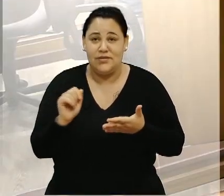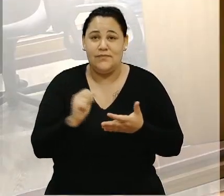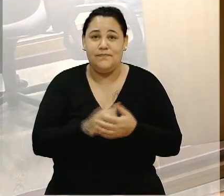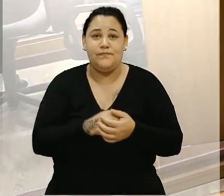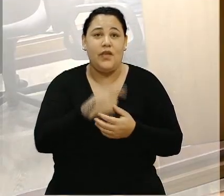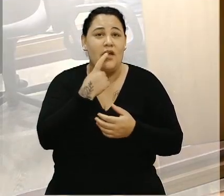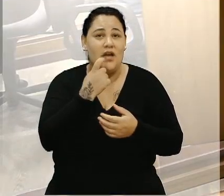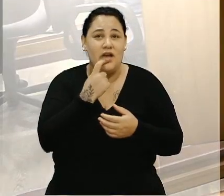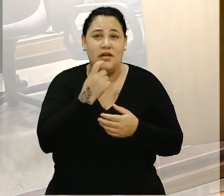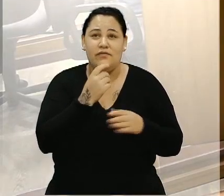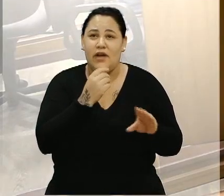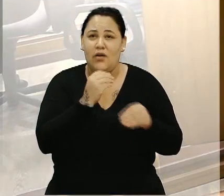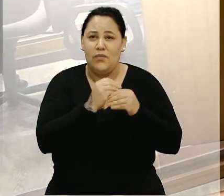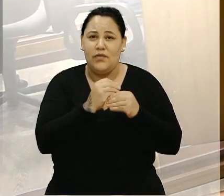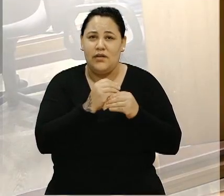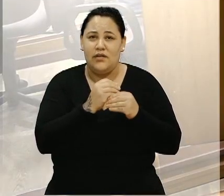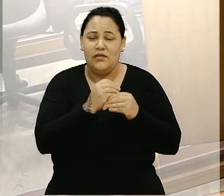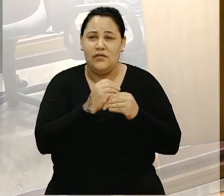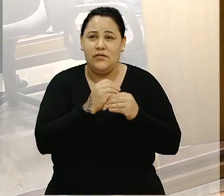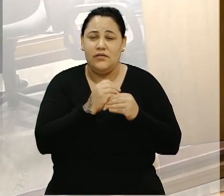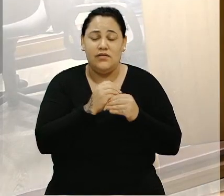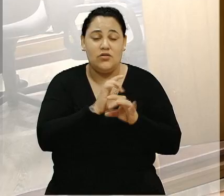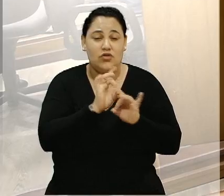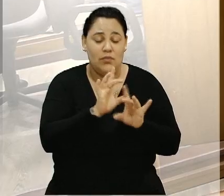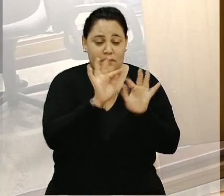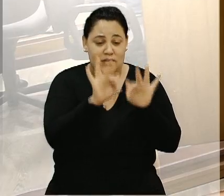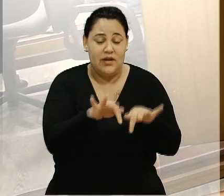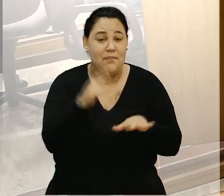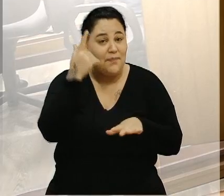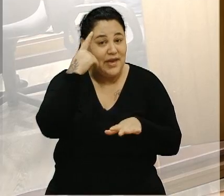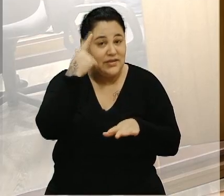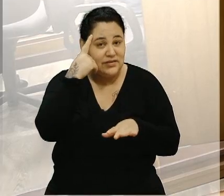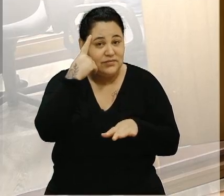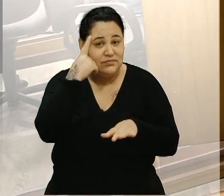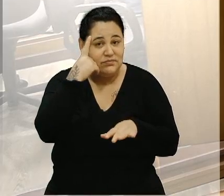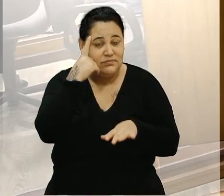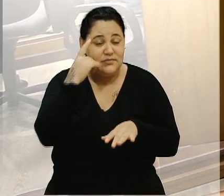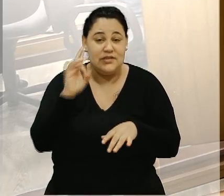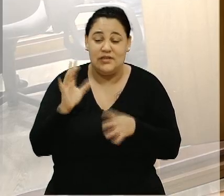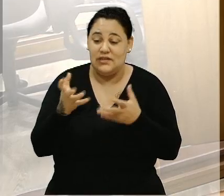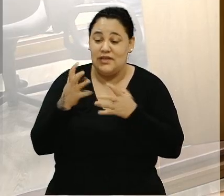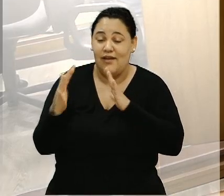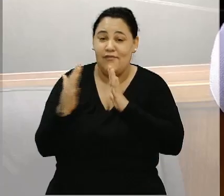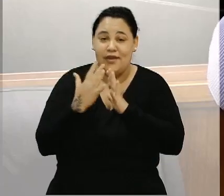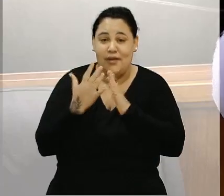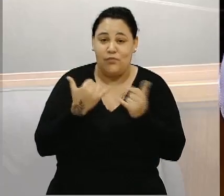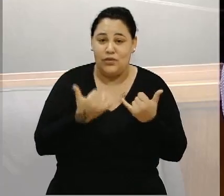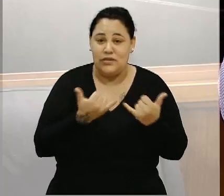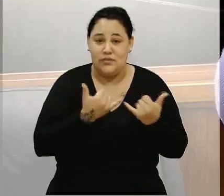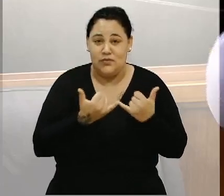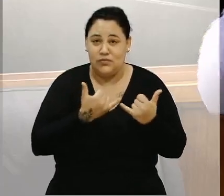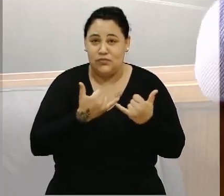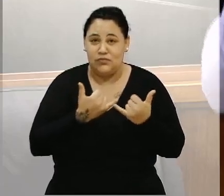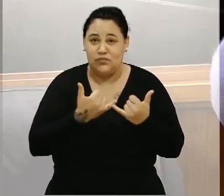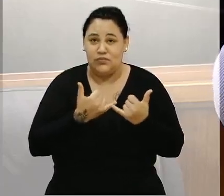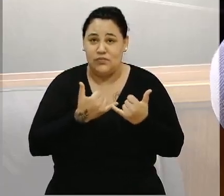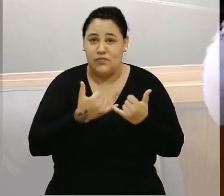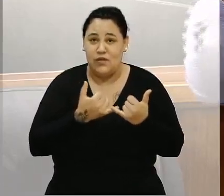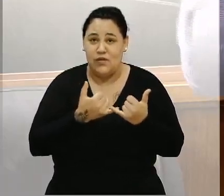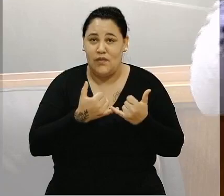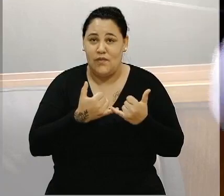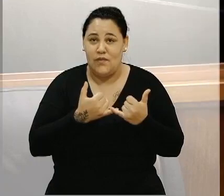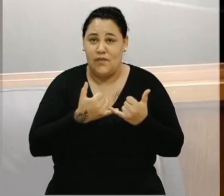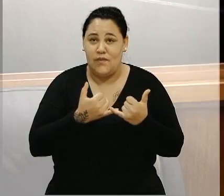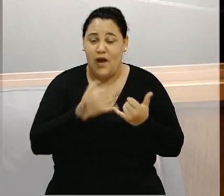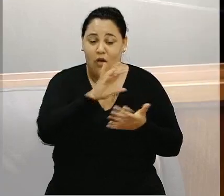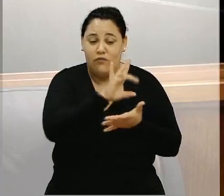Rafael, do vereador Rafael, mas só para concluir. E pensem, se nós quisermos enfrentar a questão da remoção, da regularização